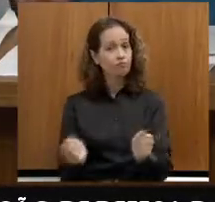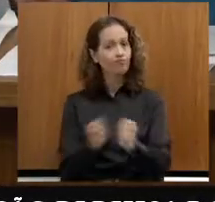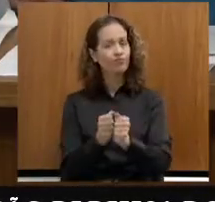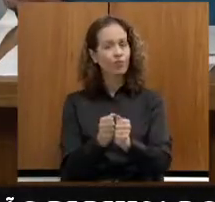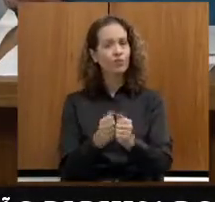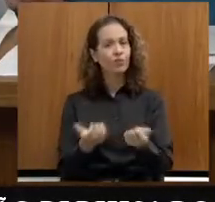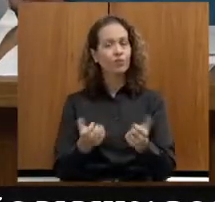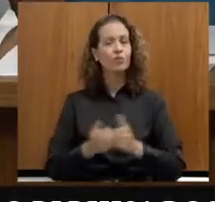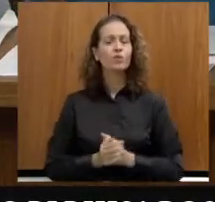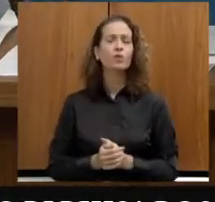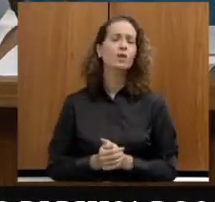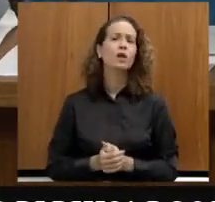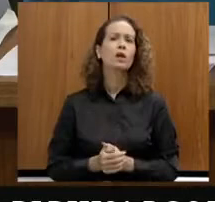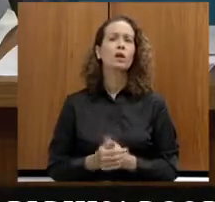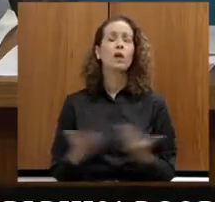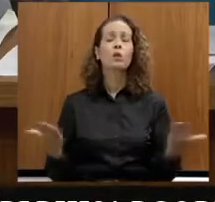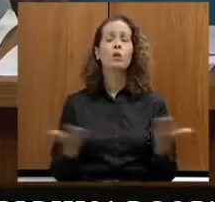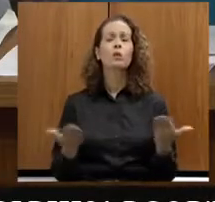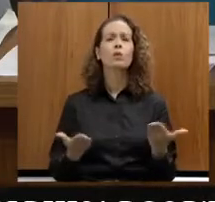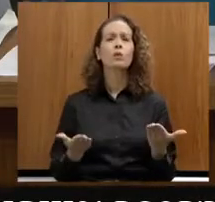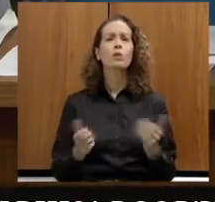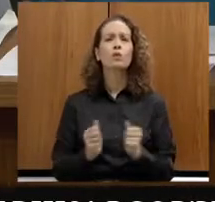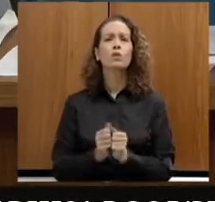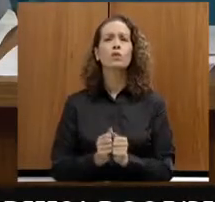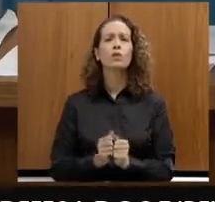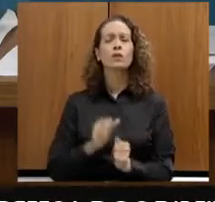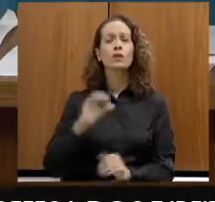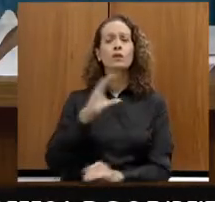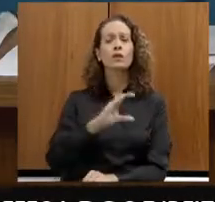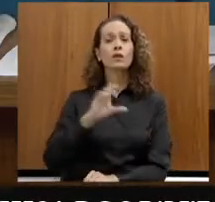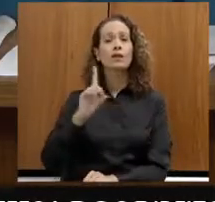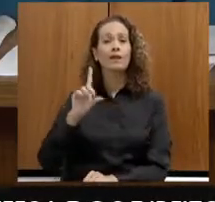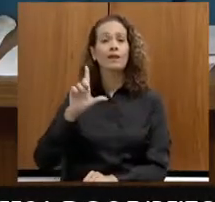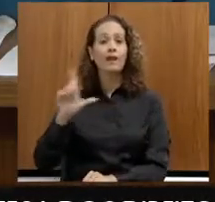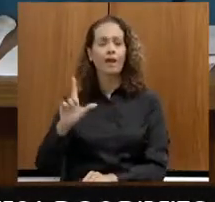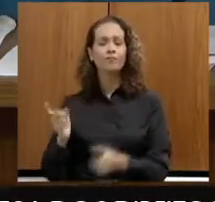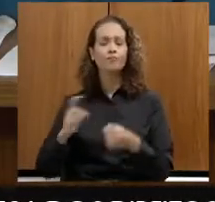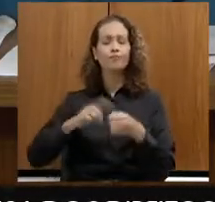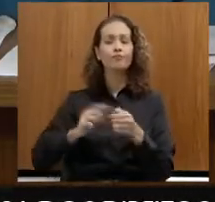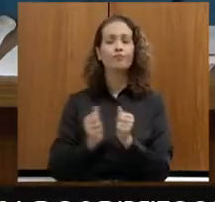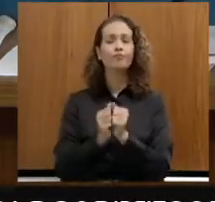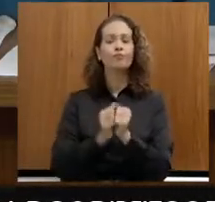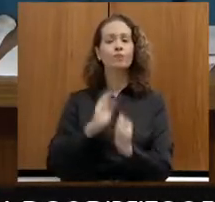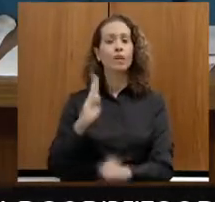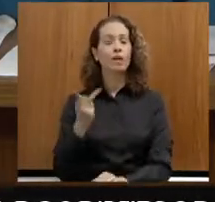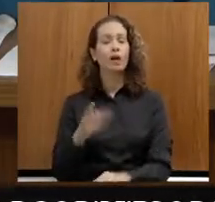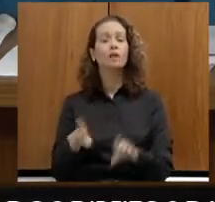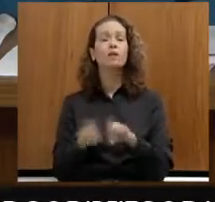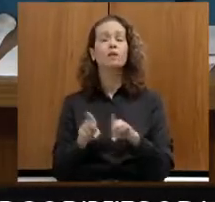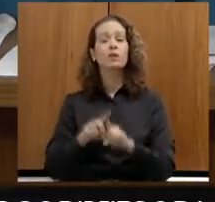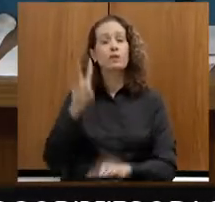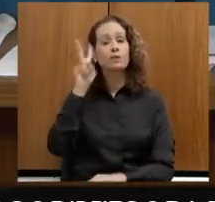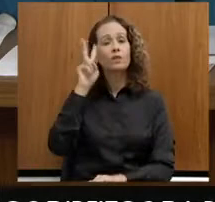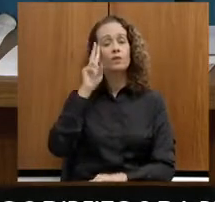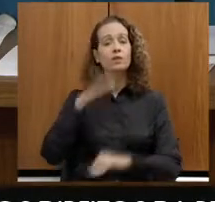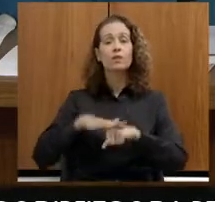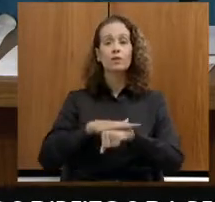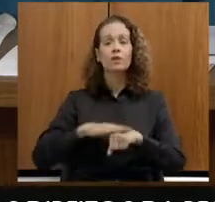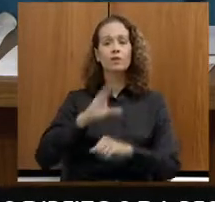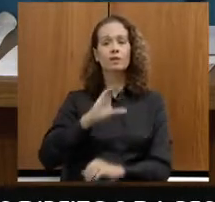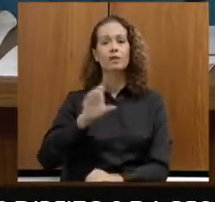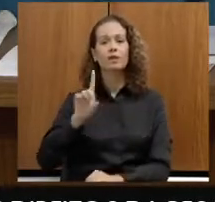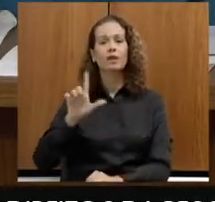O grande parceiro nosso hoje está sendo a CDL BH. na segunda-feira eu já vou conversar com a CDL